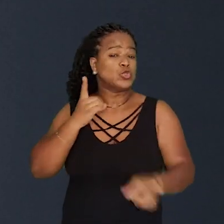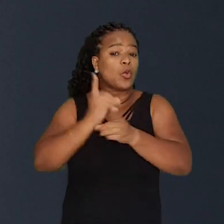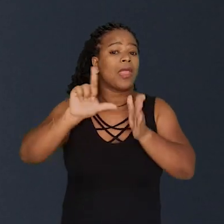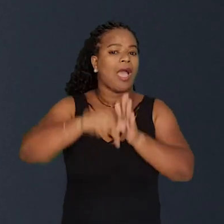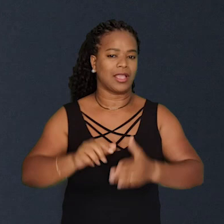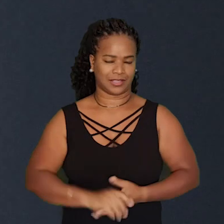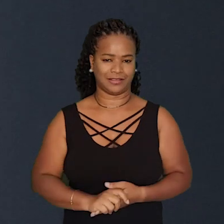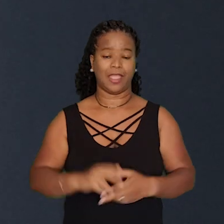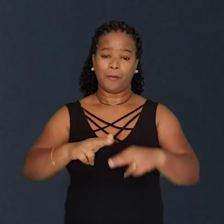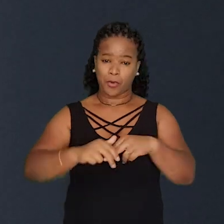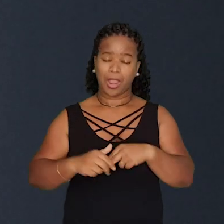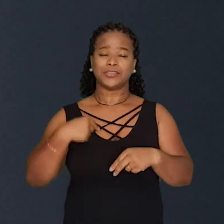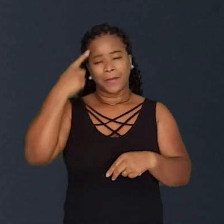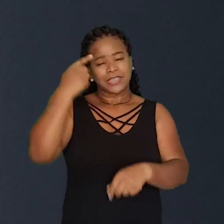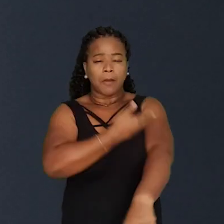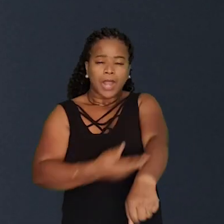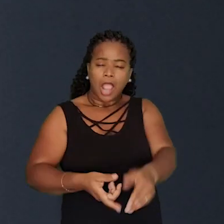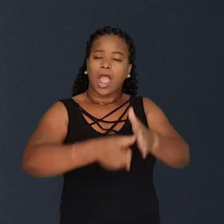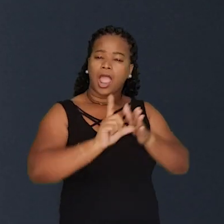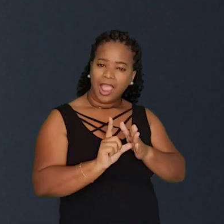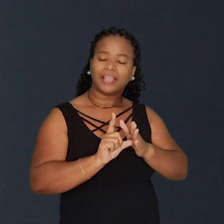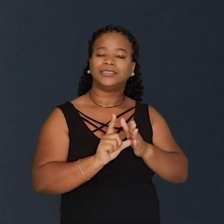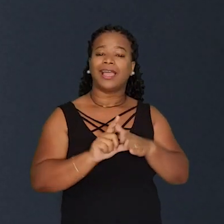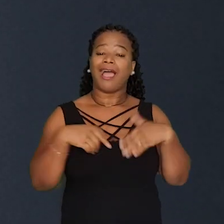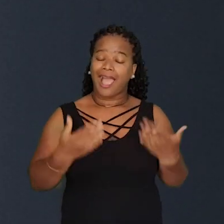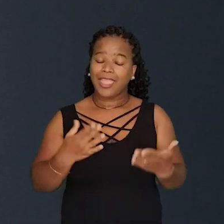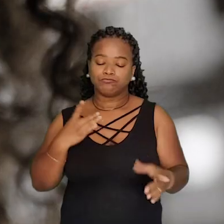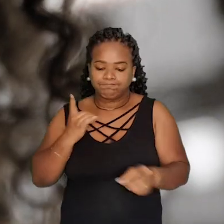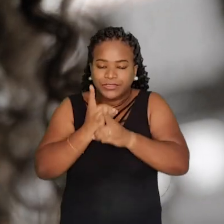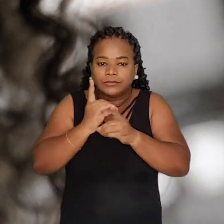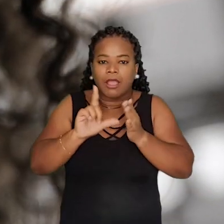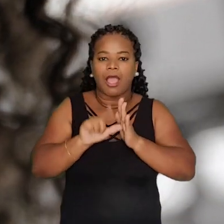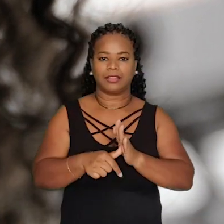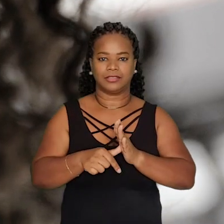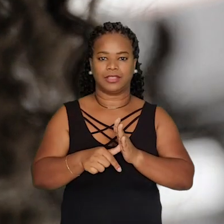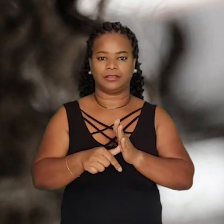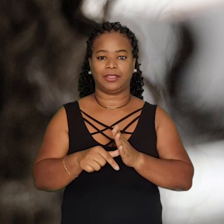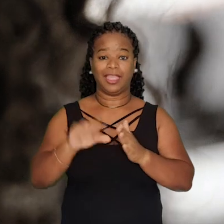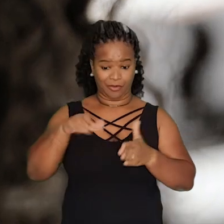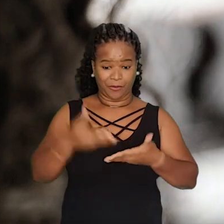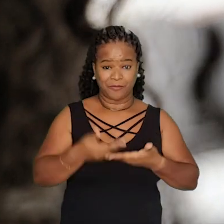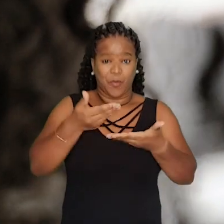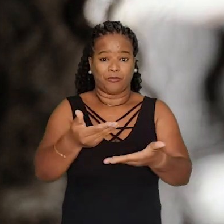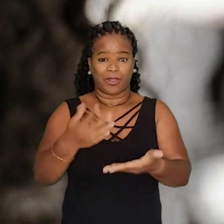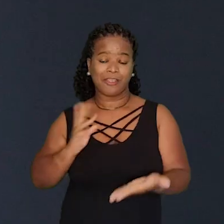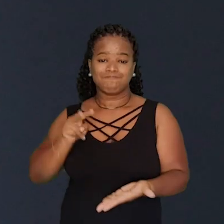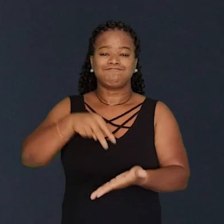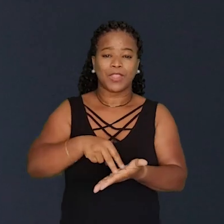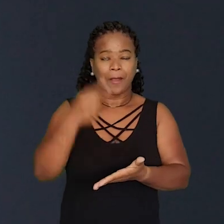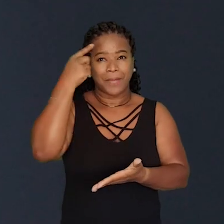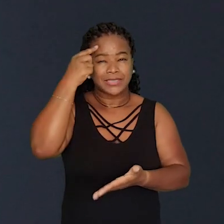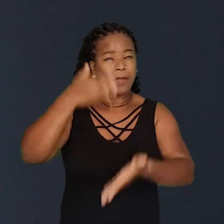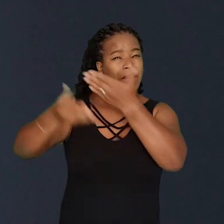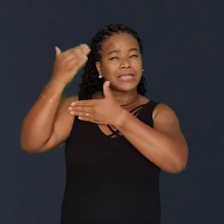Descoberta do véu da branquitude, tardiamente, eu me dei por mim. Ser convidada aqui me fez pensar em todas as